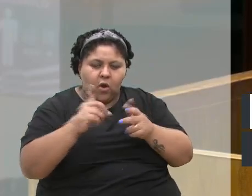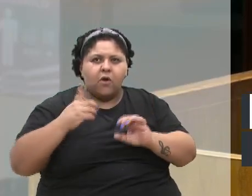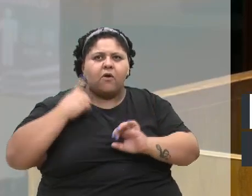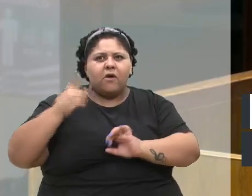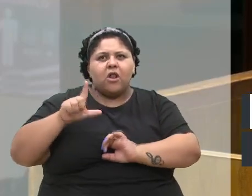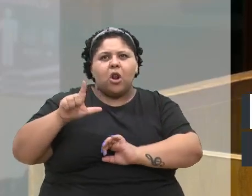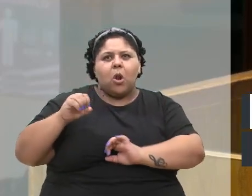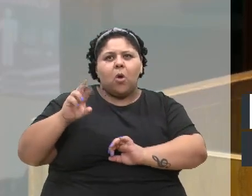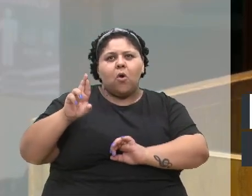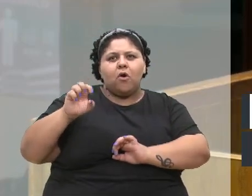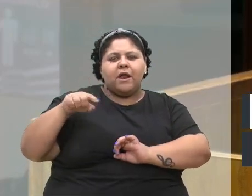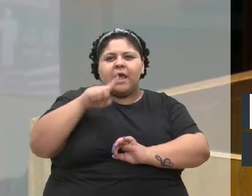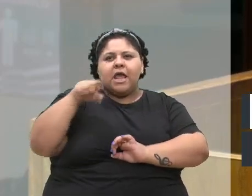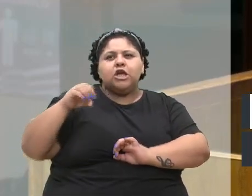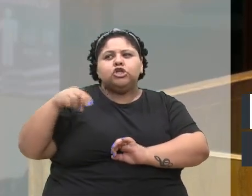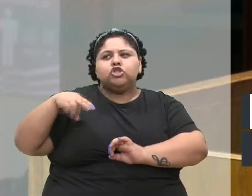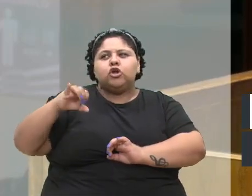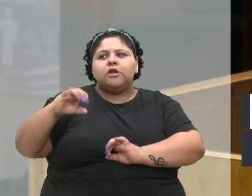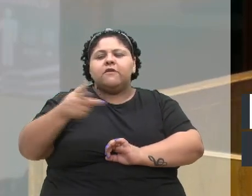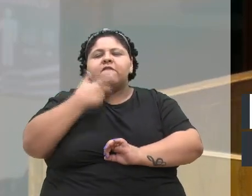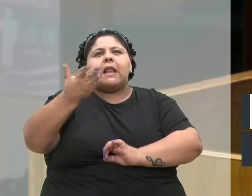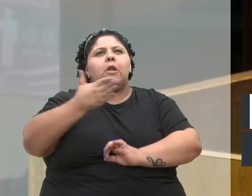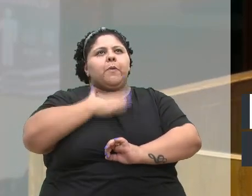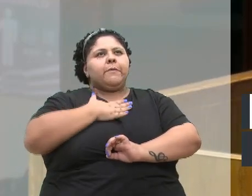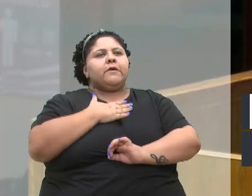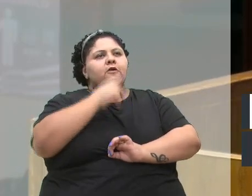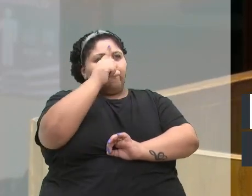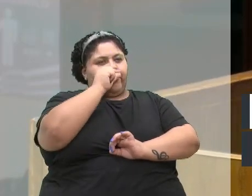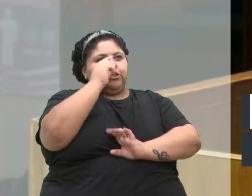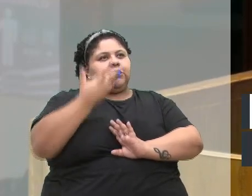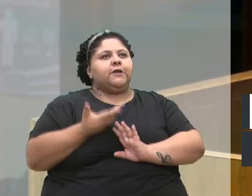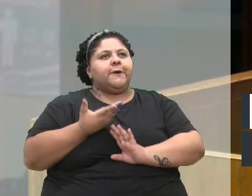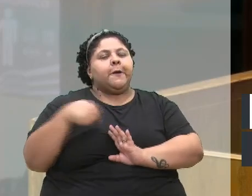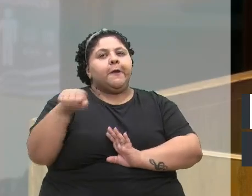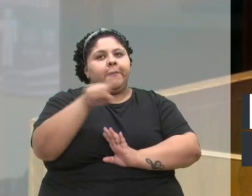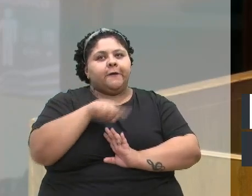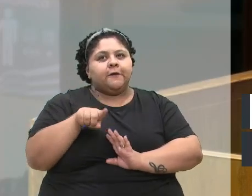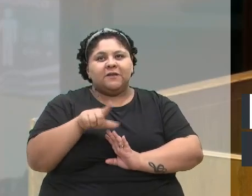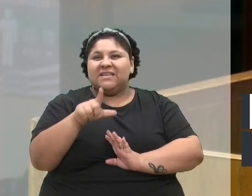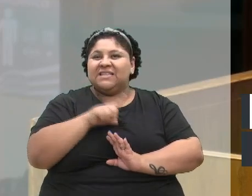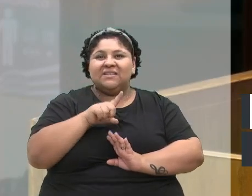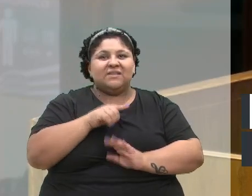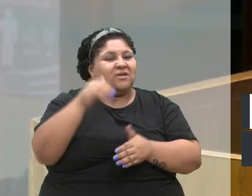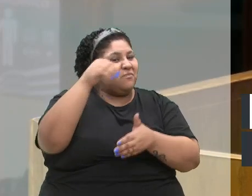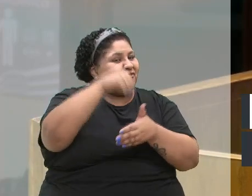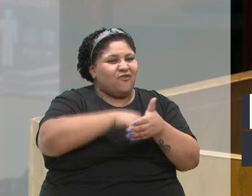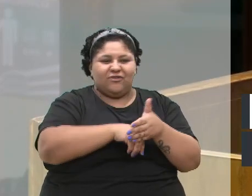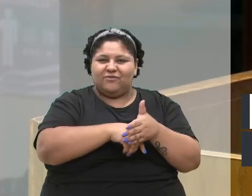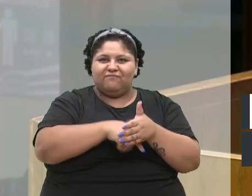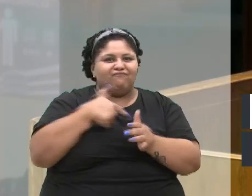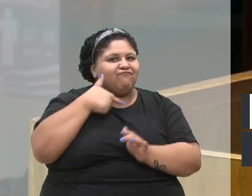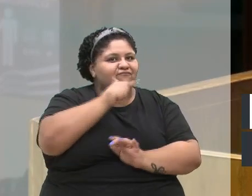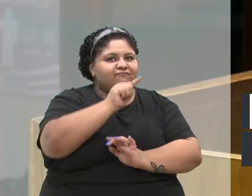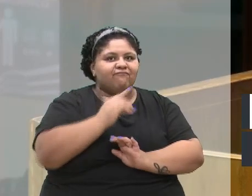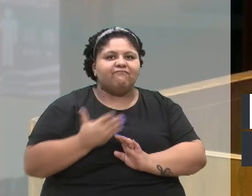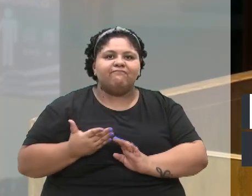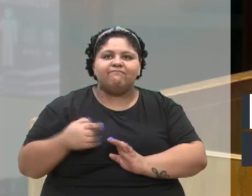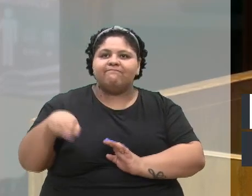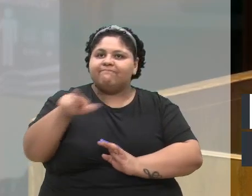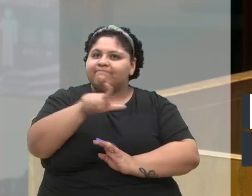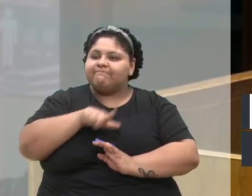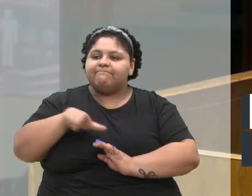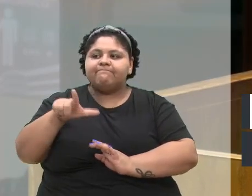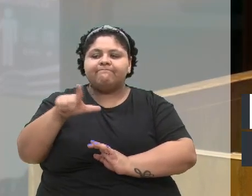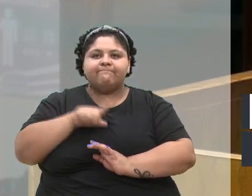Lorenzoni, me disseram, Fantinell, nós não temos voto para vencer. A gente tem